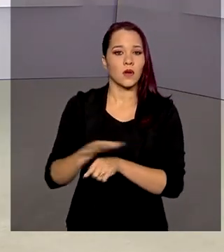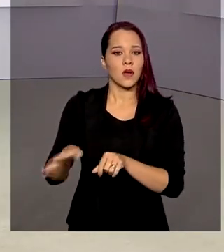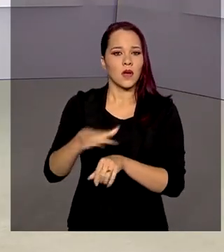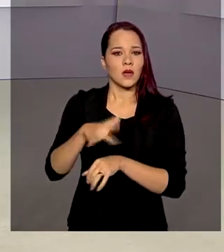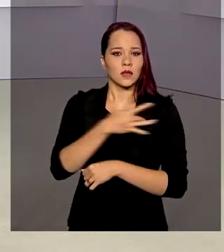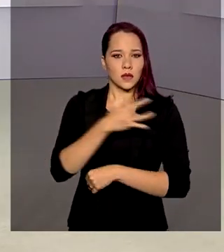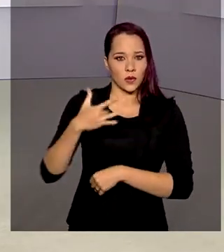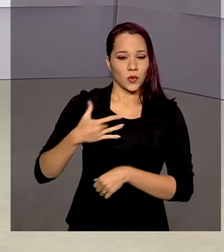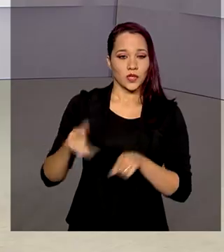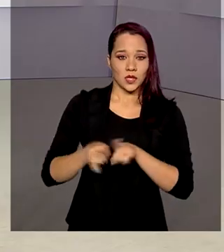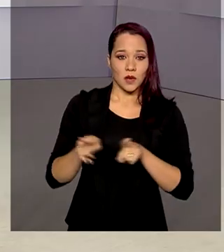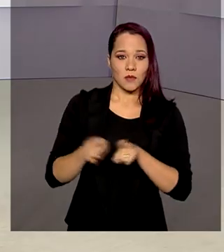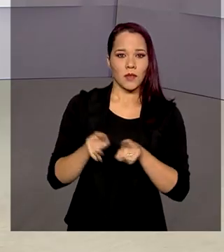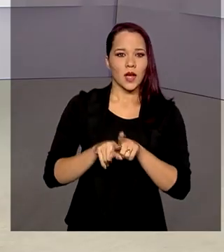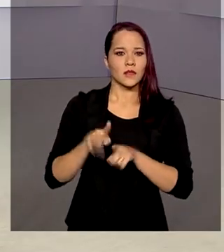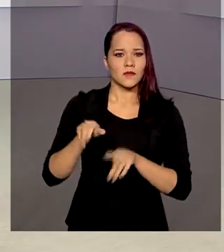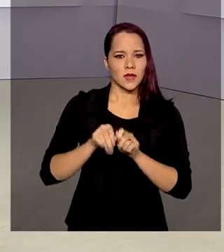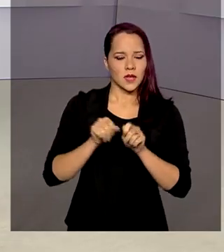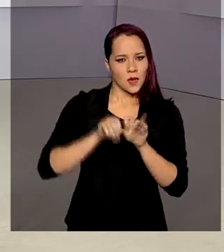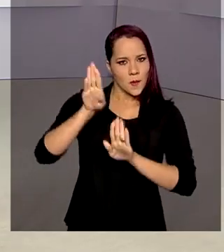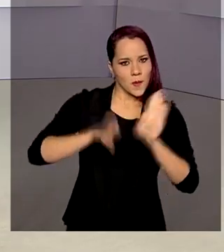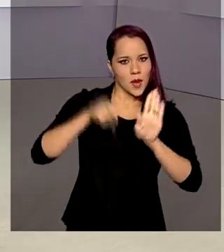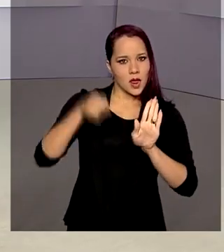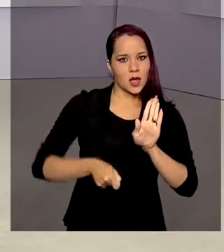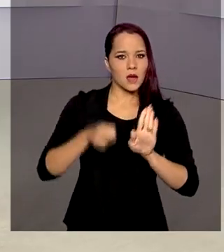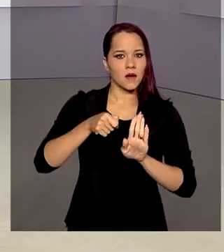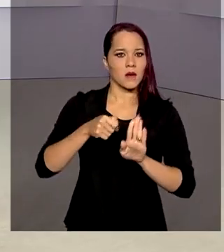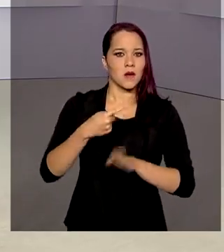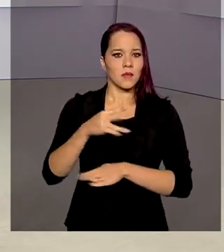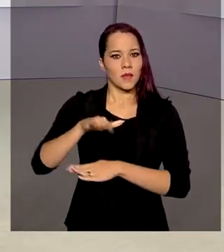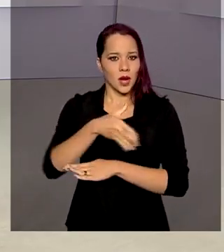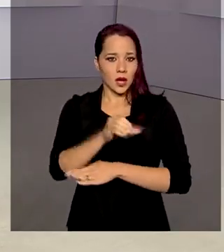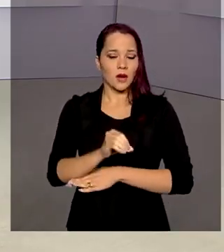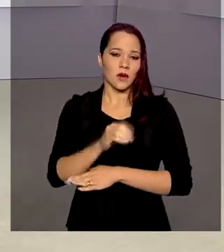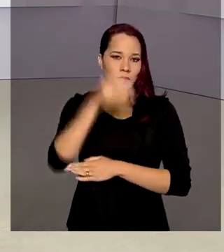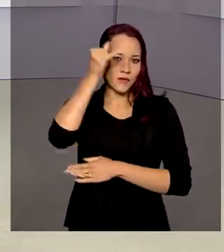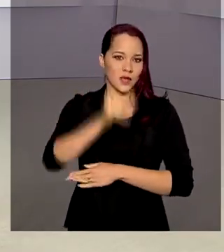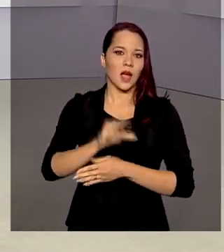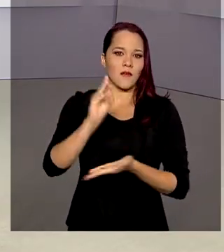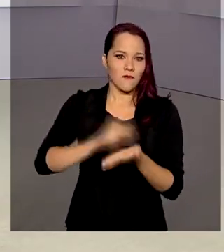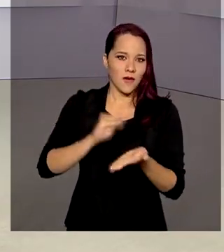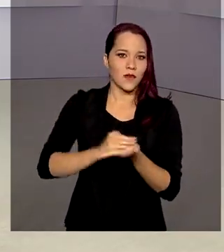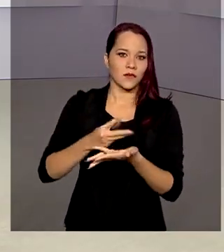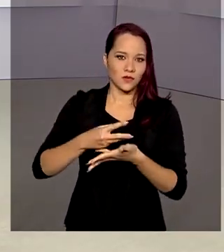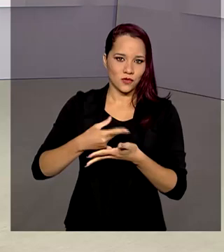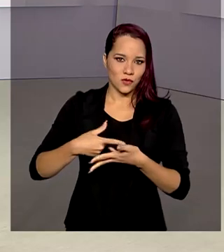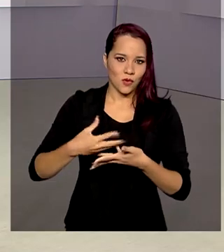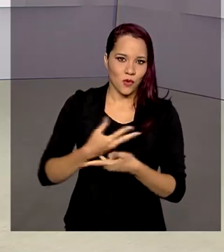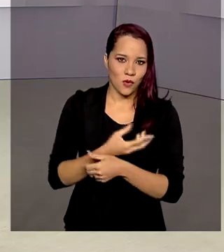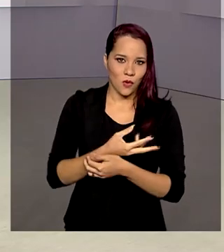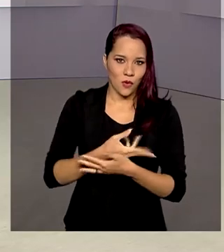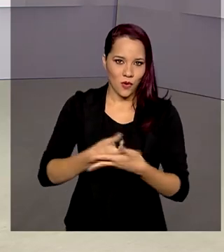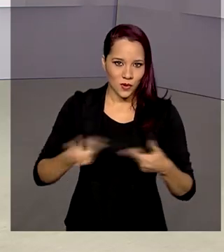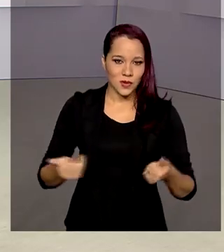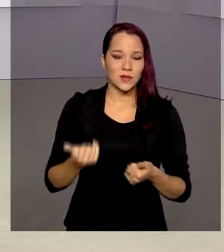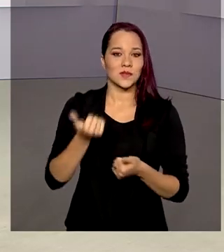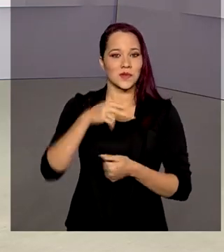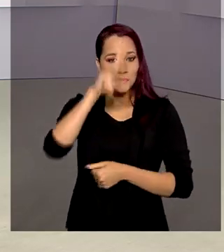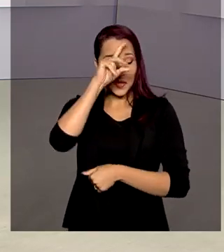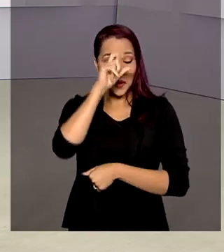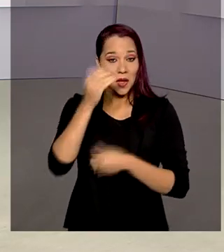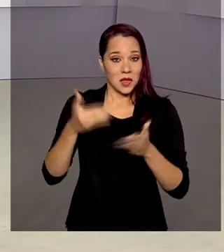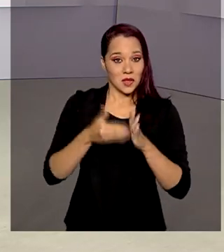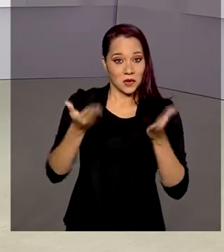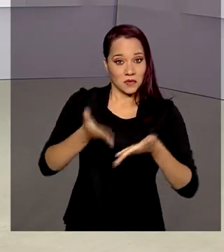saúde e a realização de pregões eletrônicos evitaram o desabastecimento nos hospitais. Até hoje, já foram